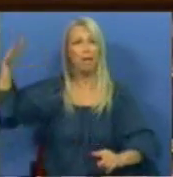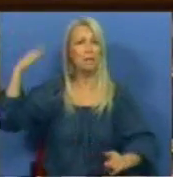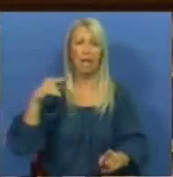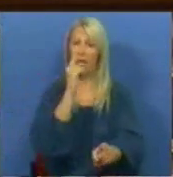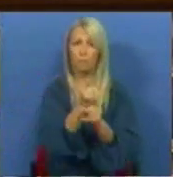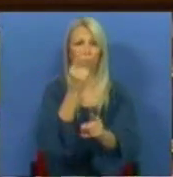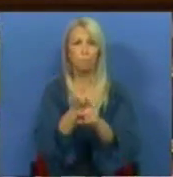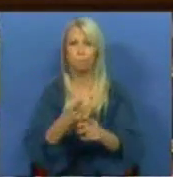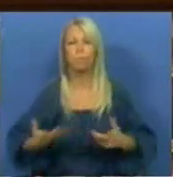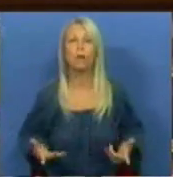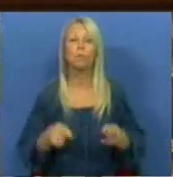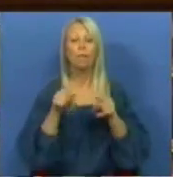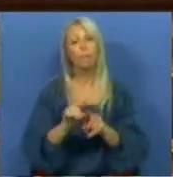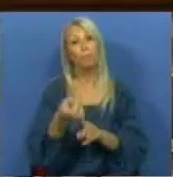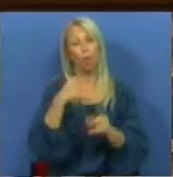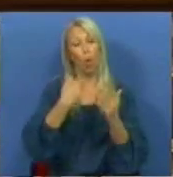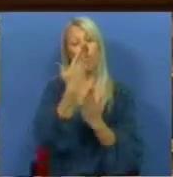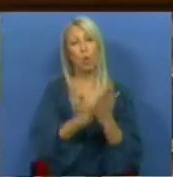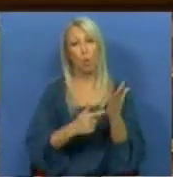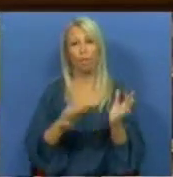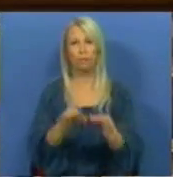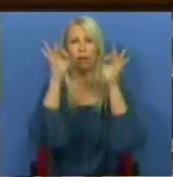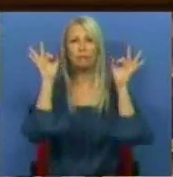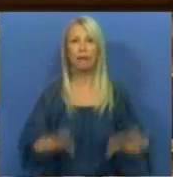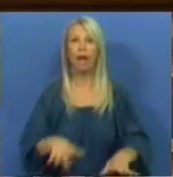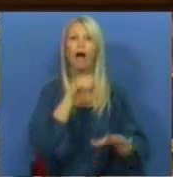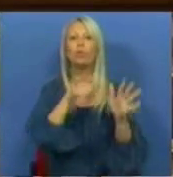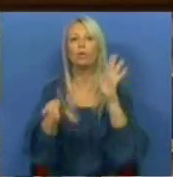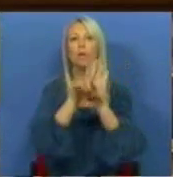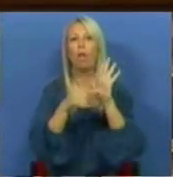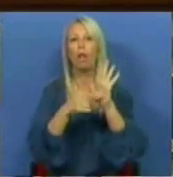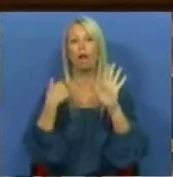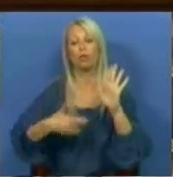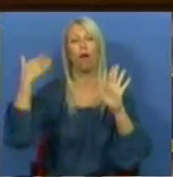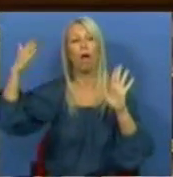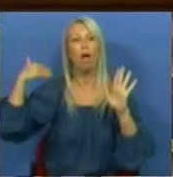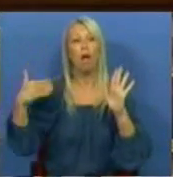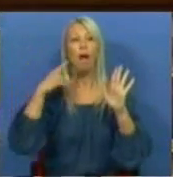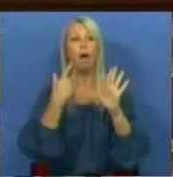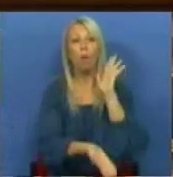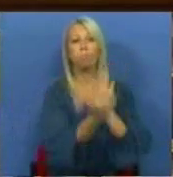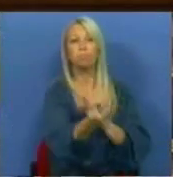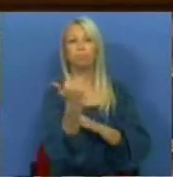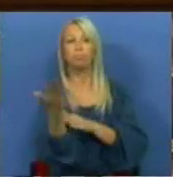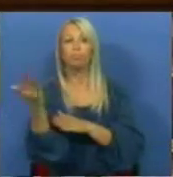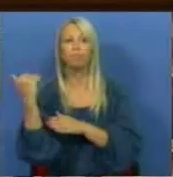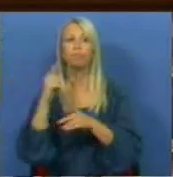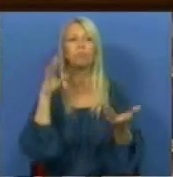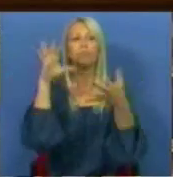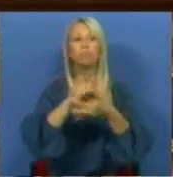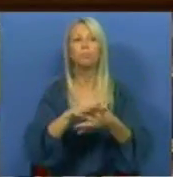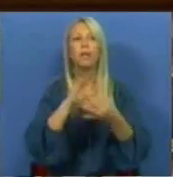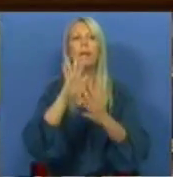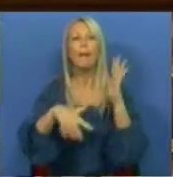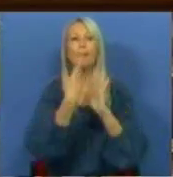Aliás, este documento é a repetição da autorização legislativa dada para as expropriações ao abrigo do